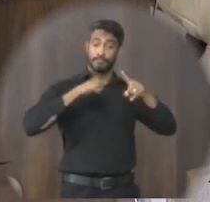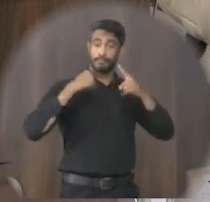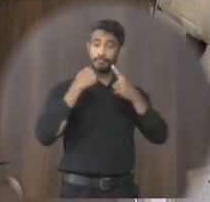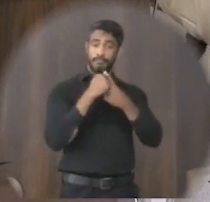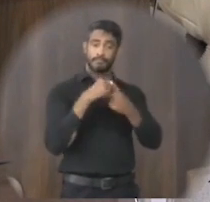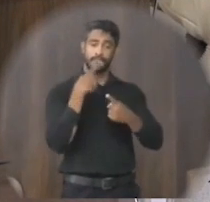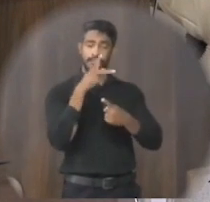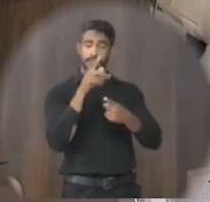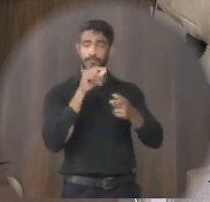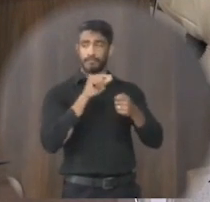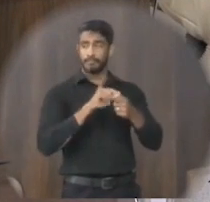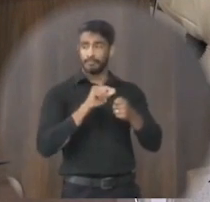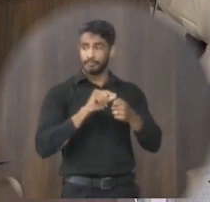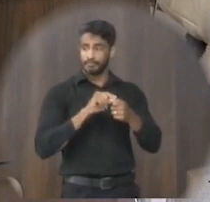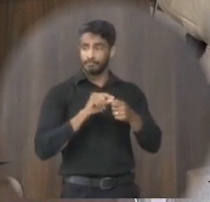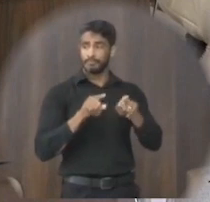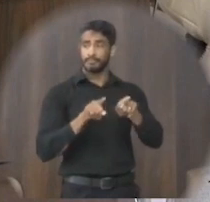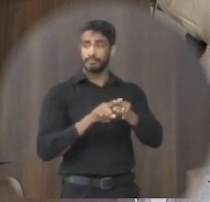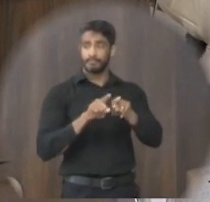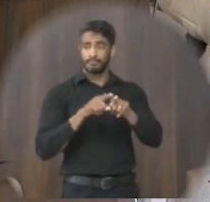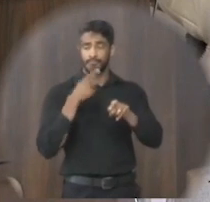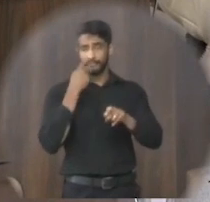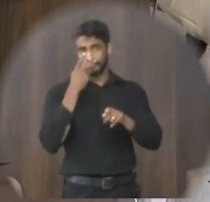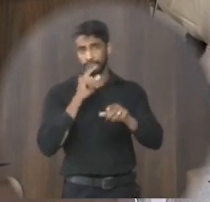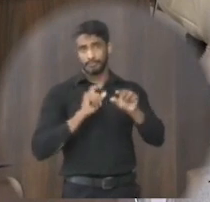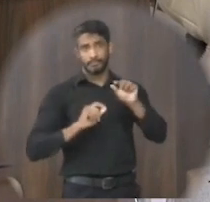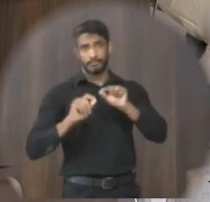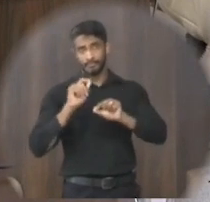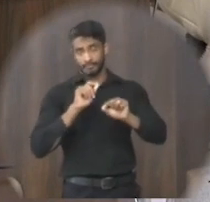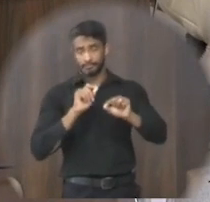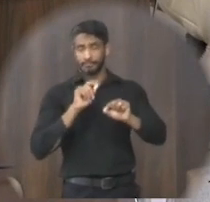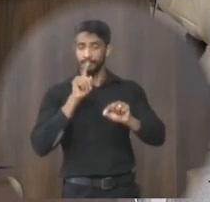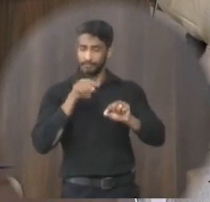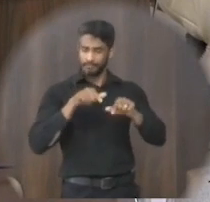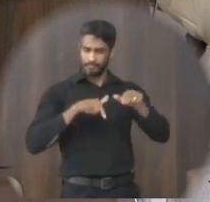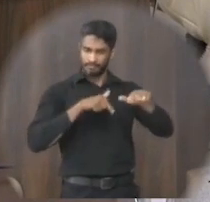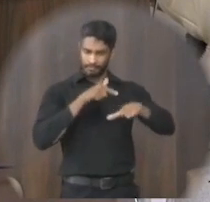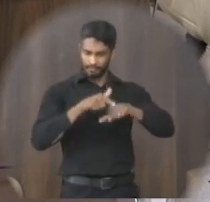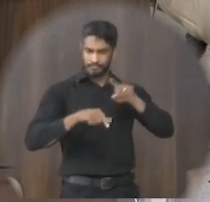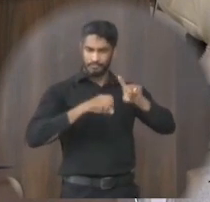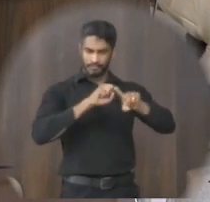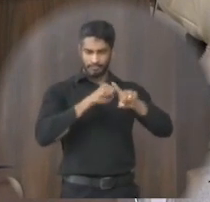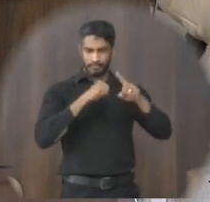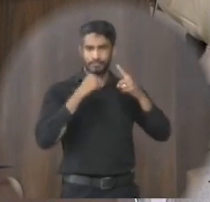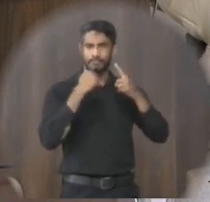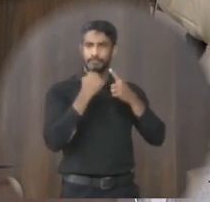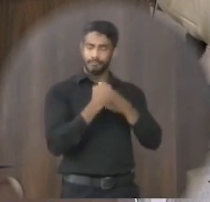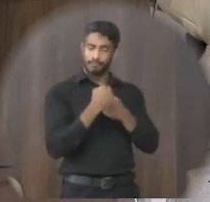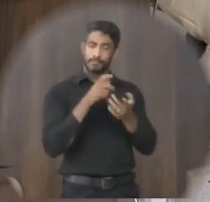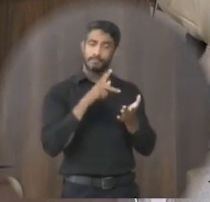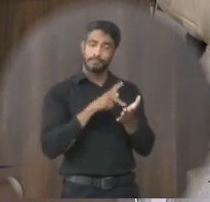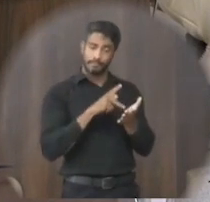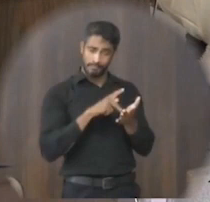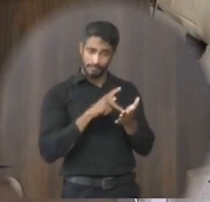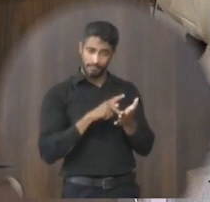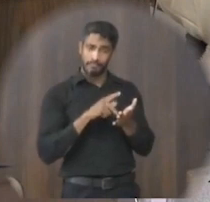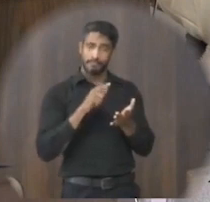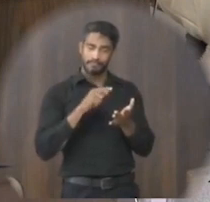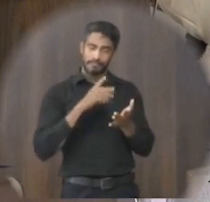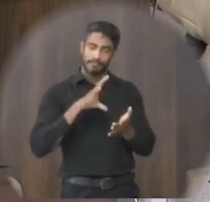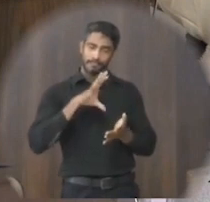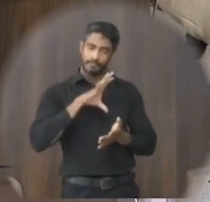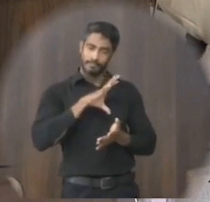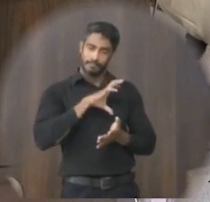ocupa e dizer que essas ações sociais elas estão acima da